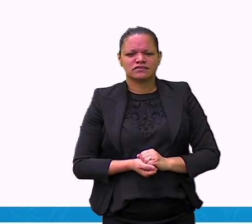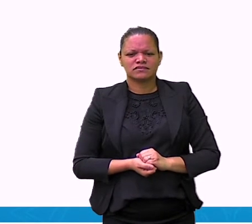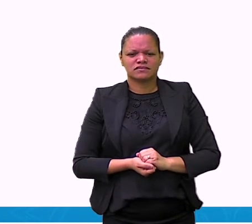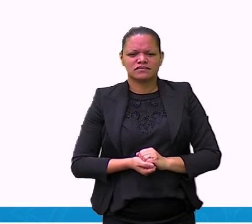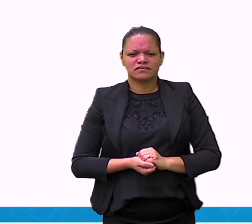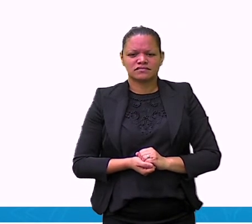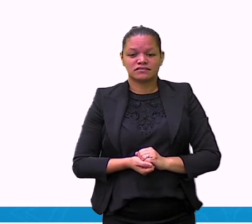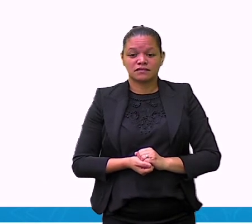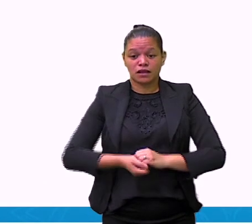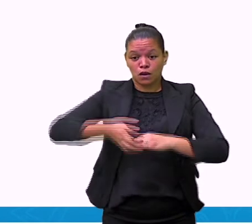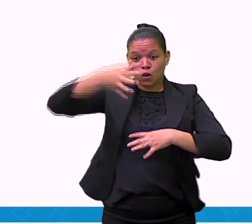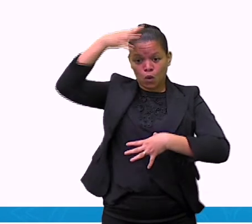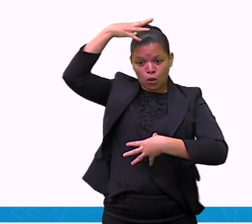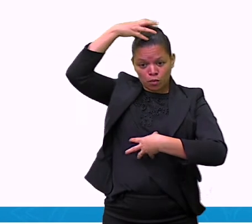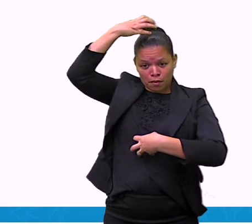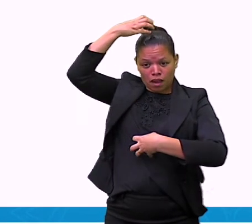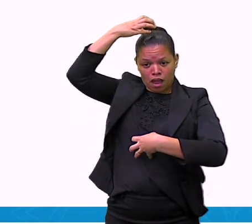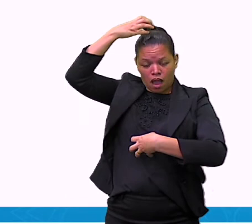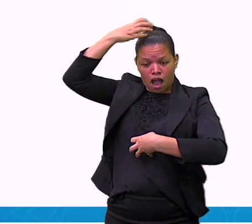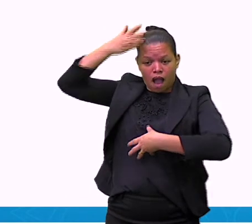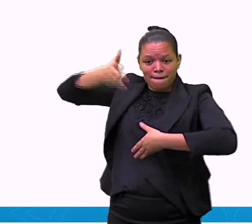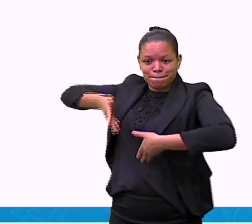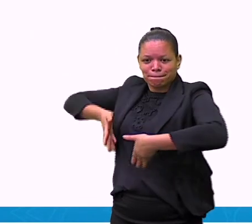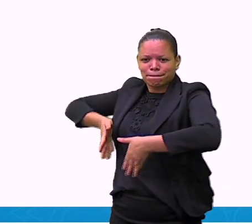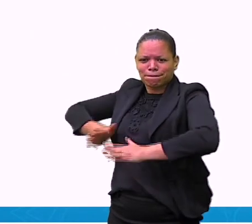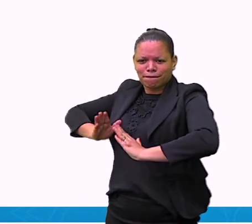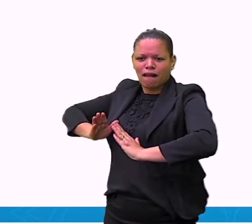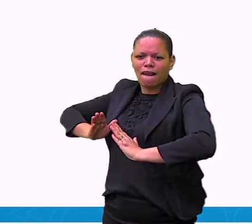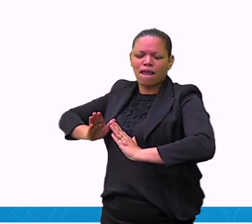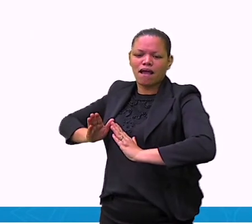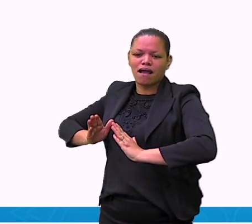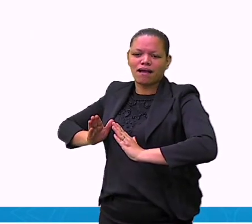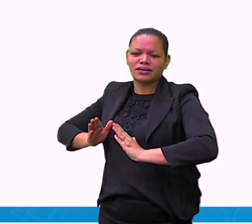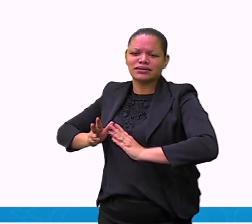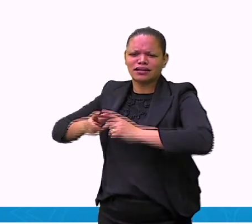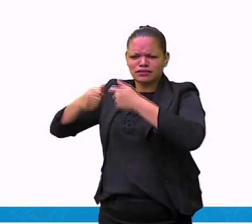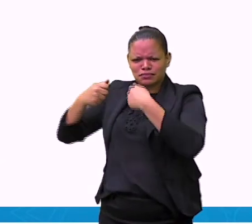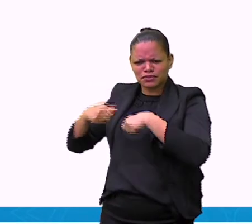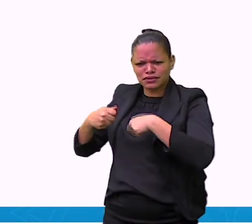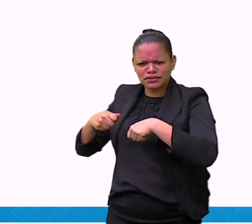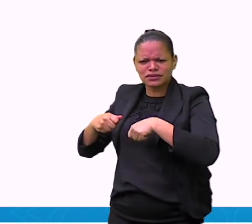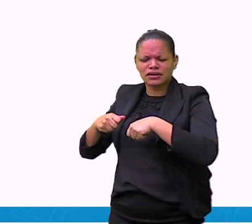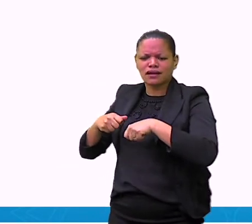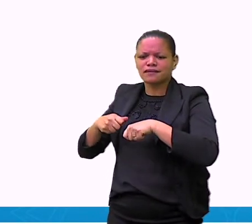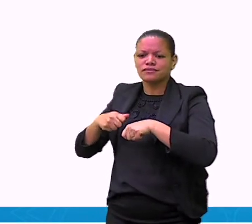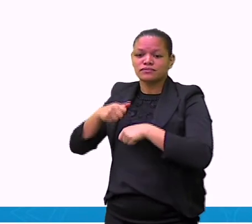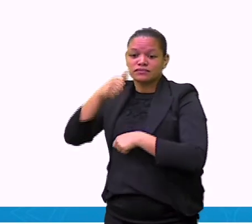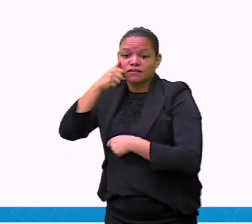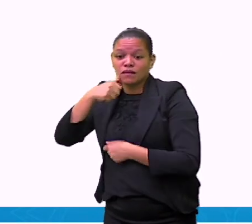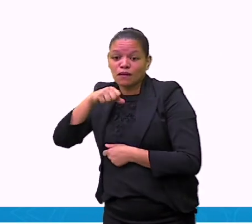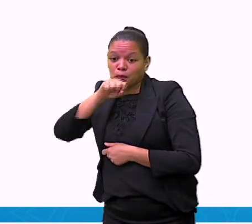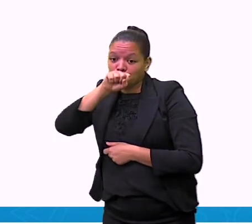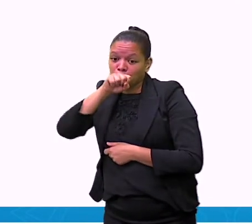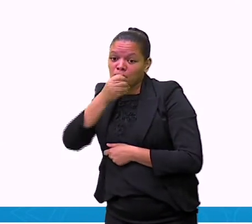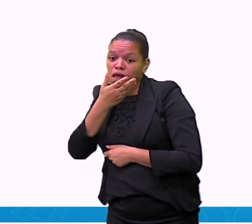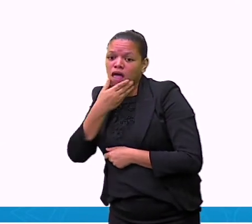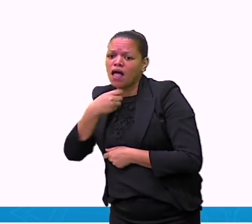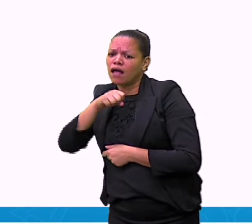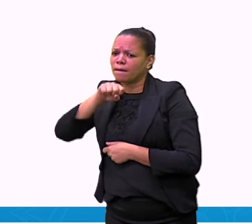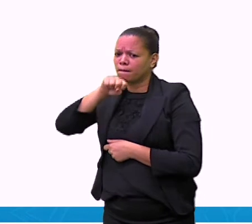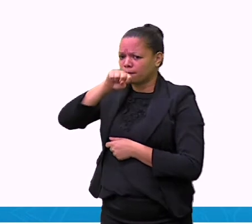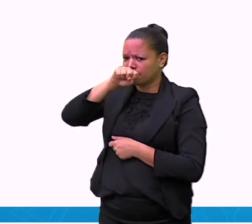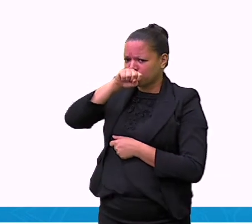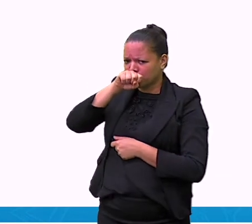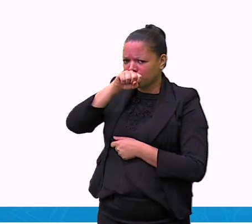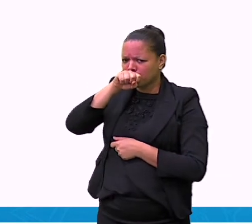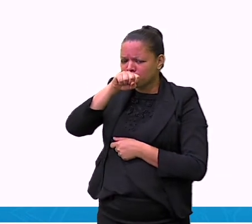Os macaquinhos, quando nascem, eles são muito dependentes dos seus pais, principalmente